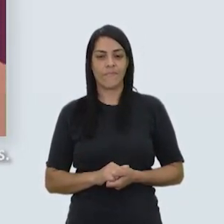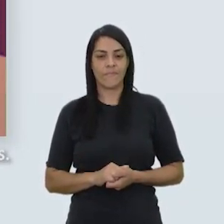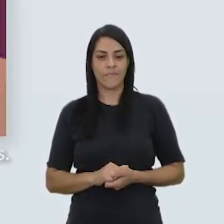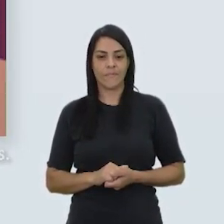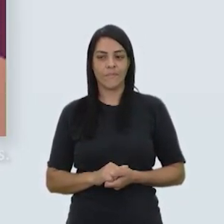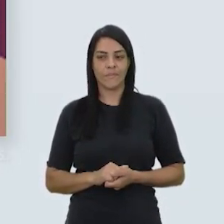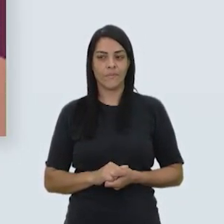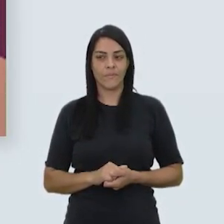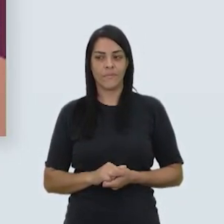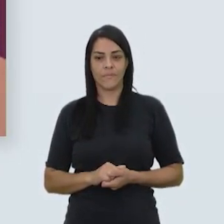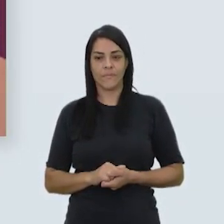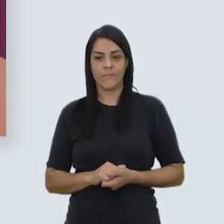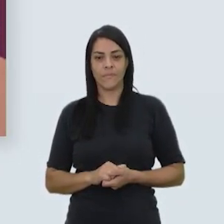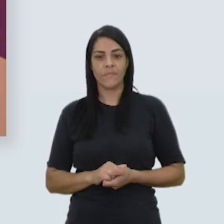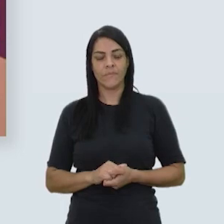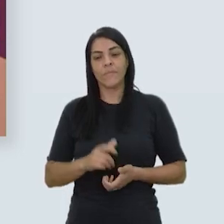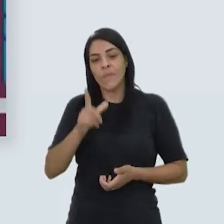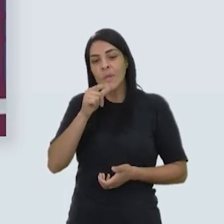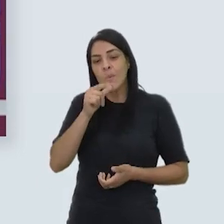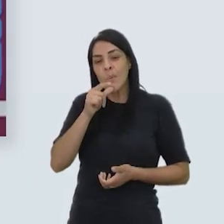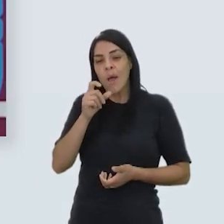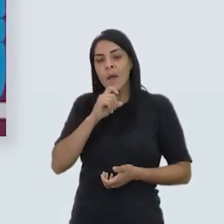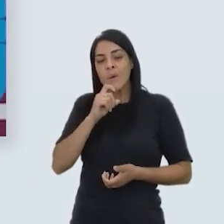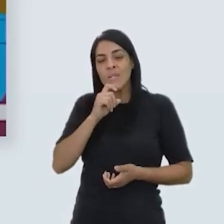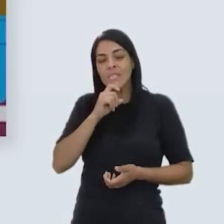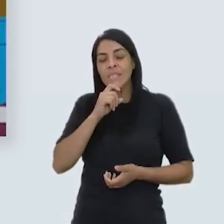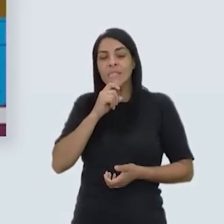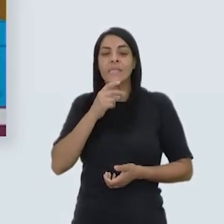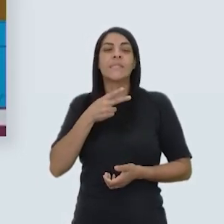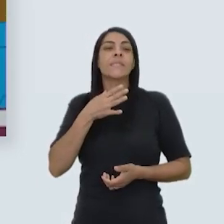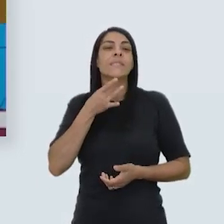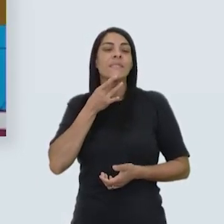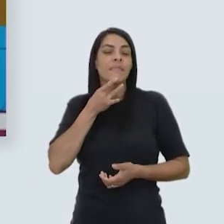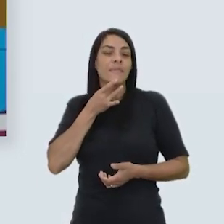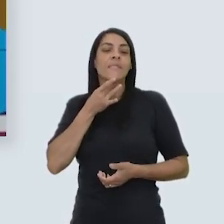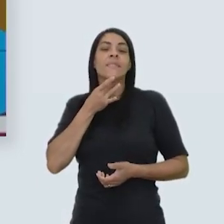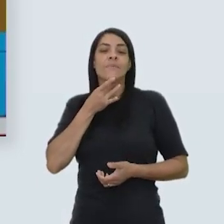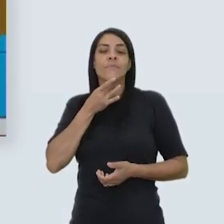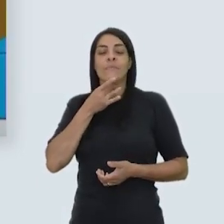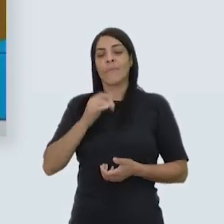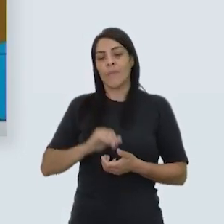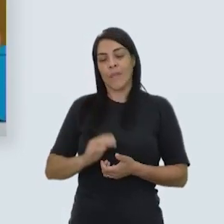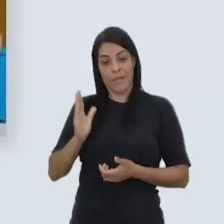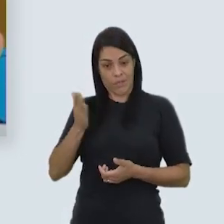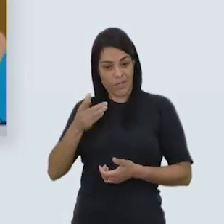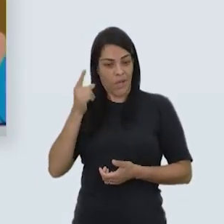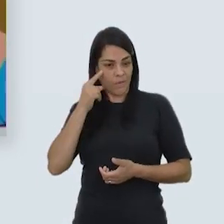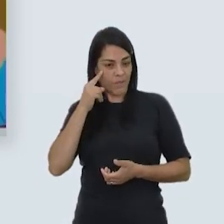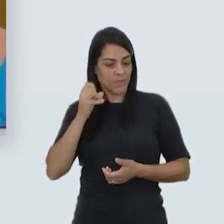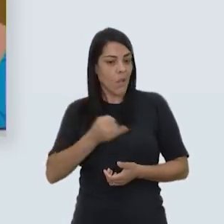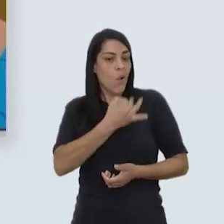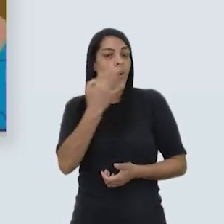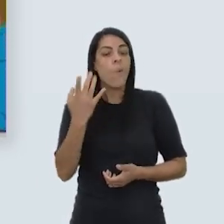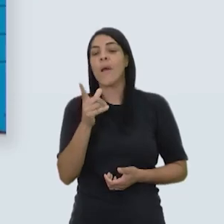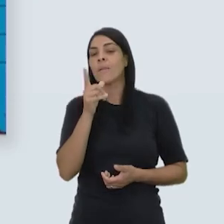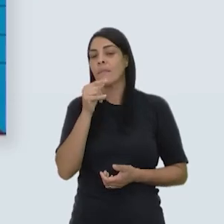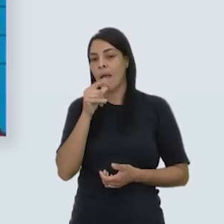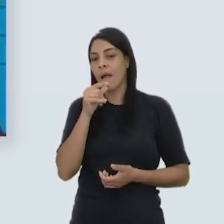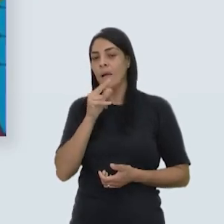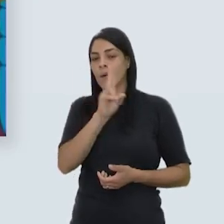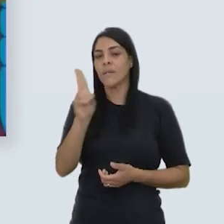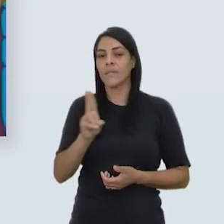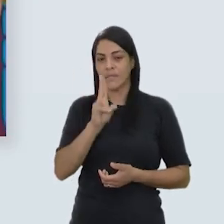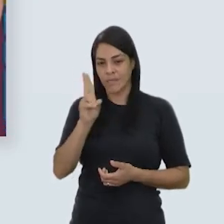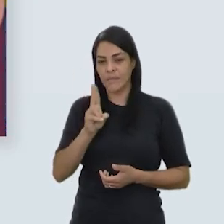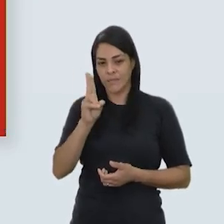Hum, nada como uma água geladinha quando dá aquela sede, né? Mas você já parou para pensar em quanta água está consumindo quando